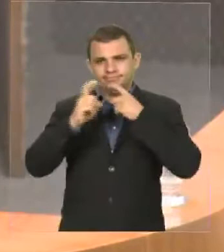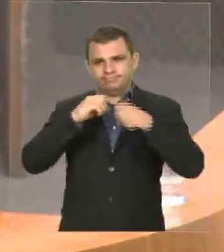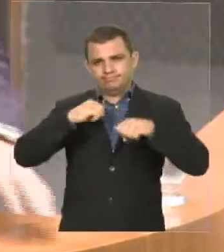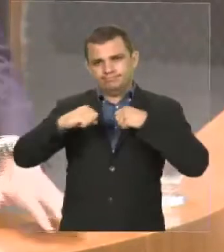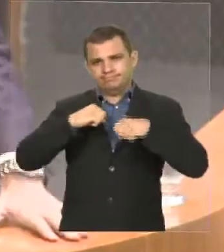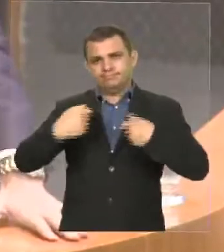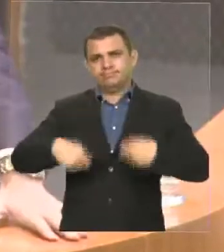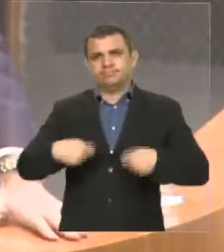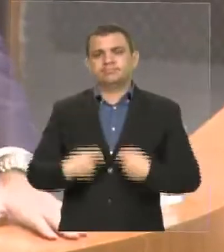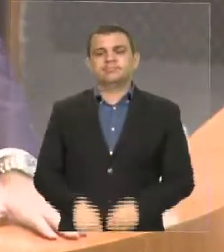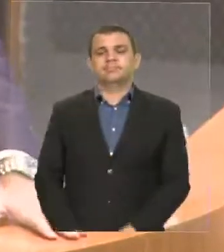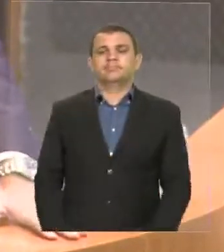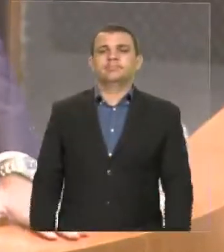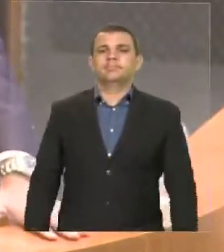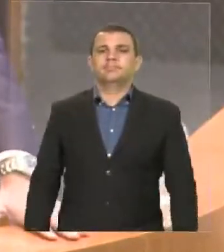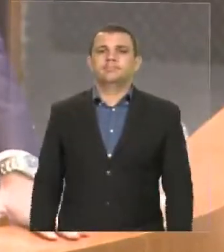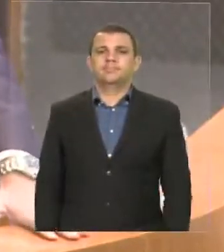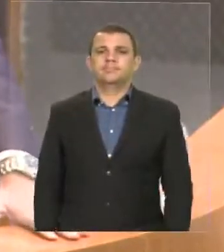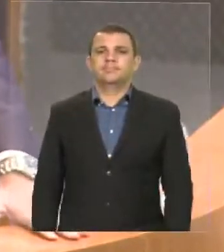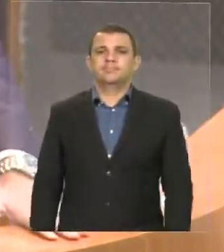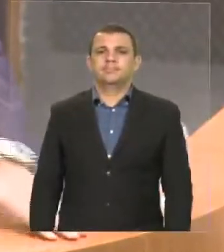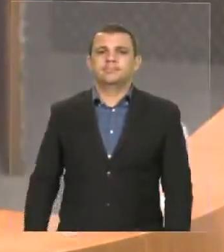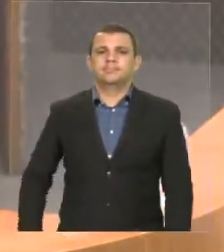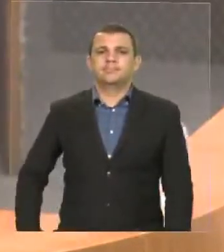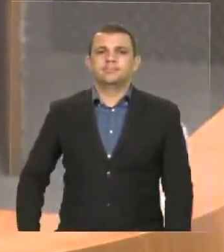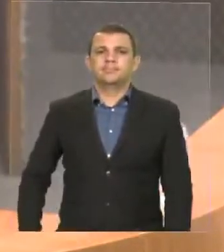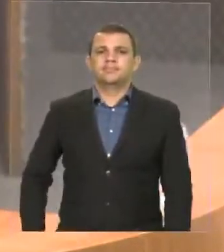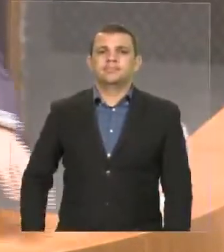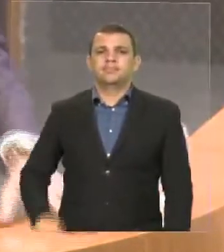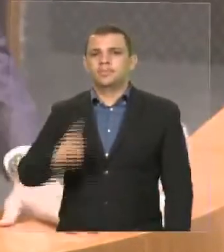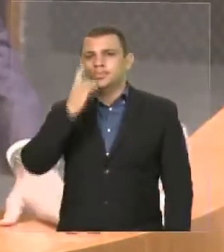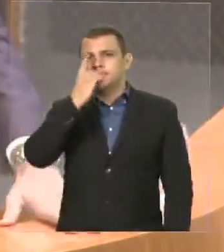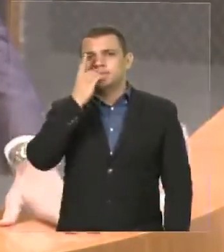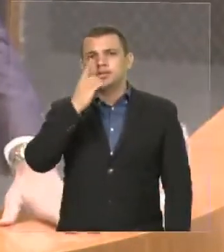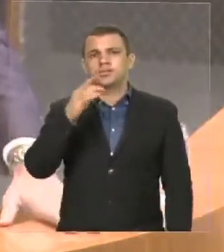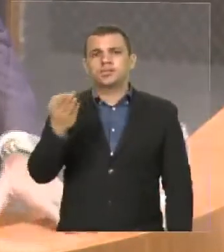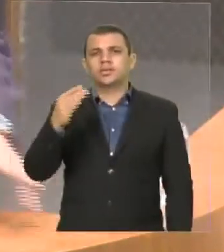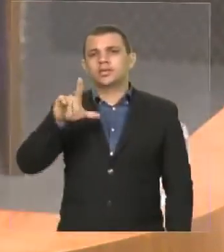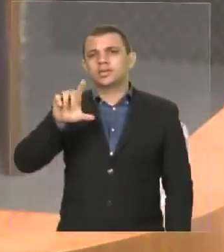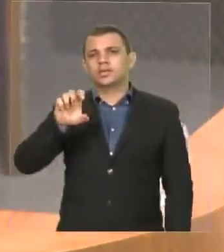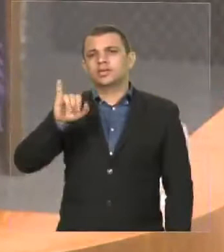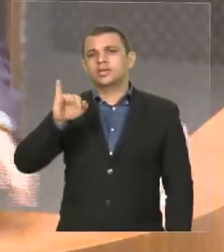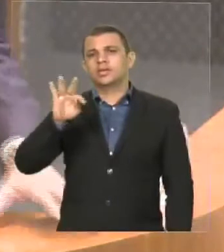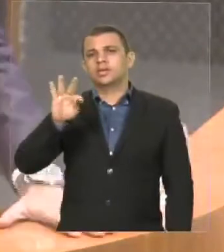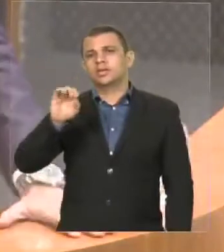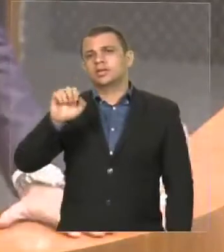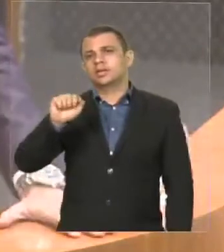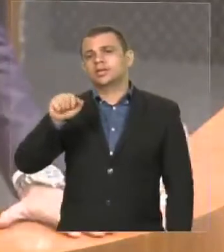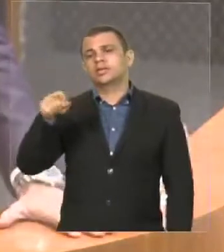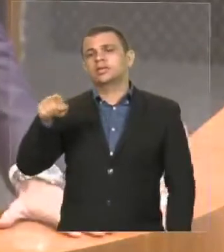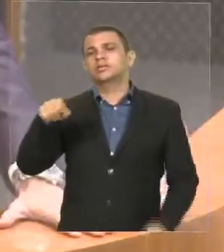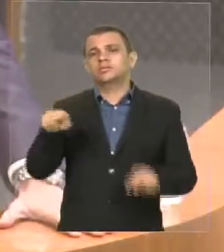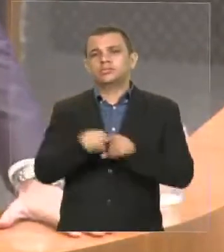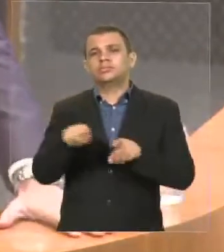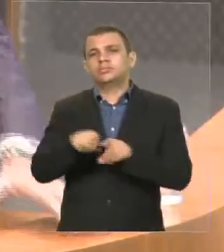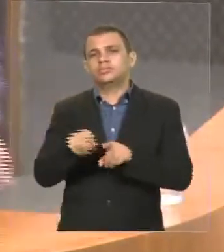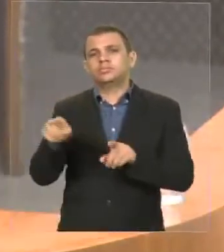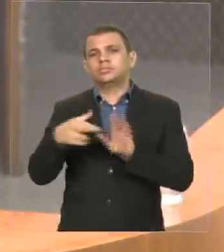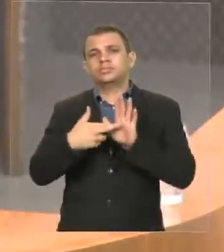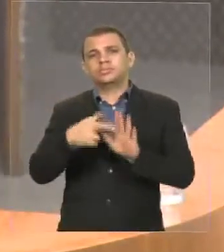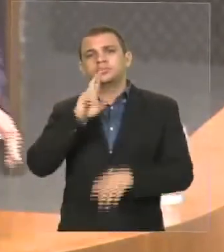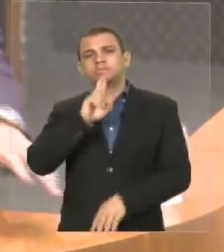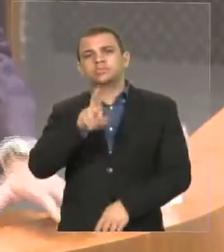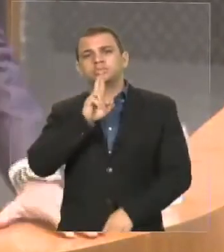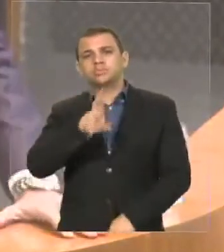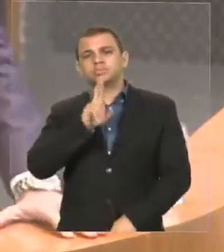O deputado Leitoa, que também fez uma explanação, defendeu o governo em alguns pontos. Então,